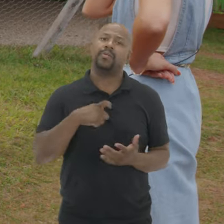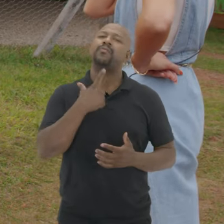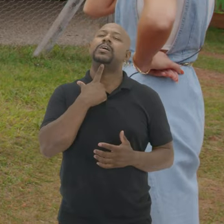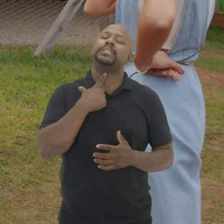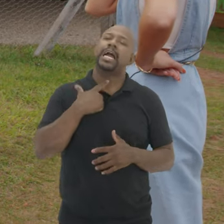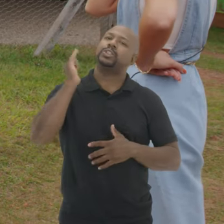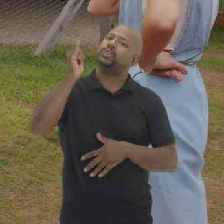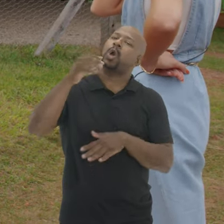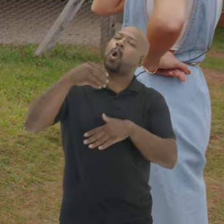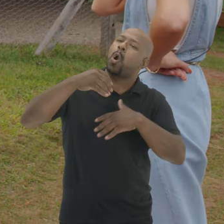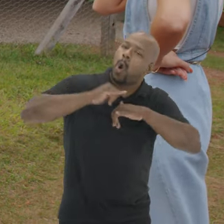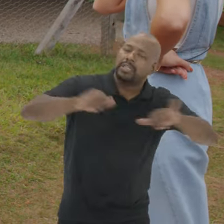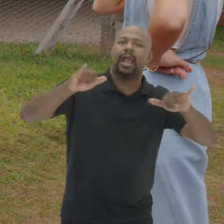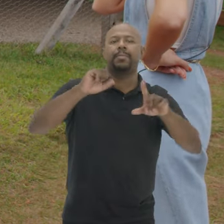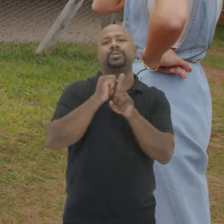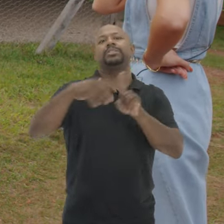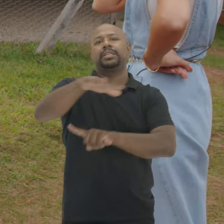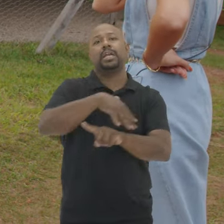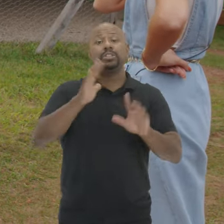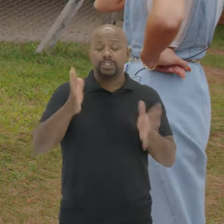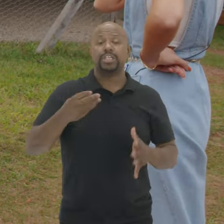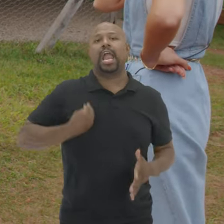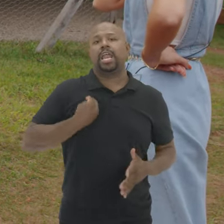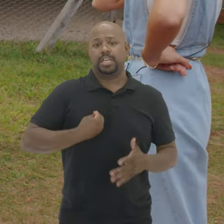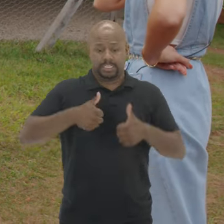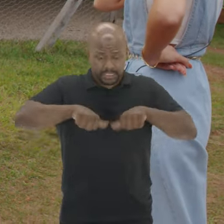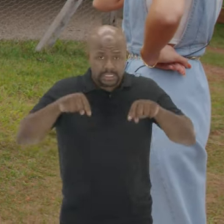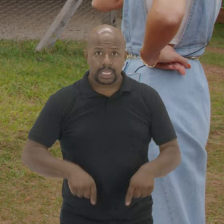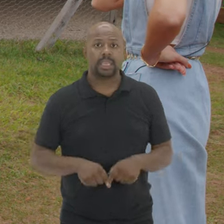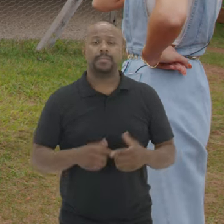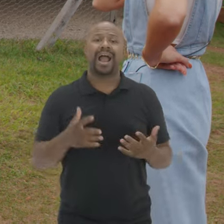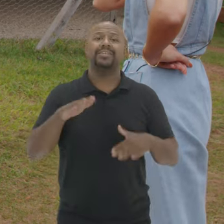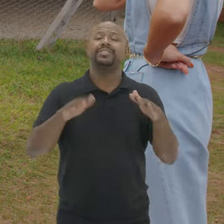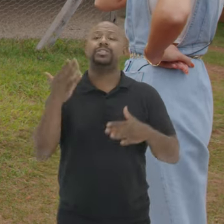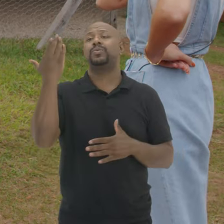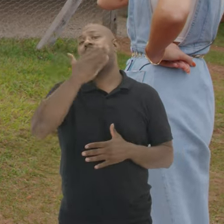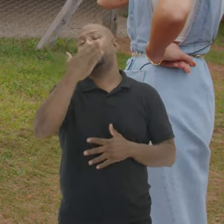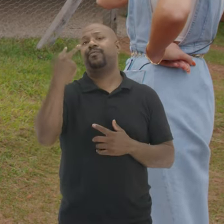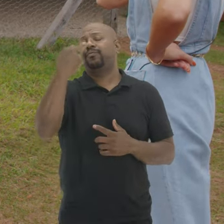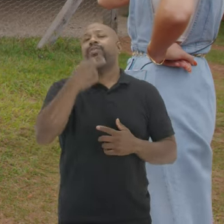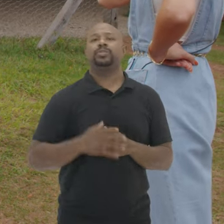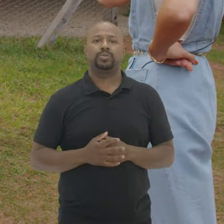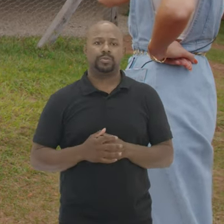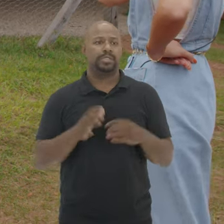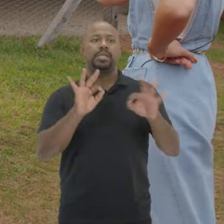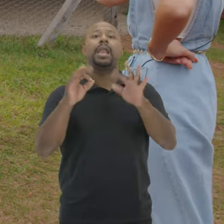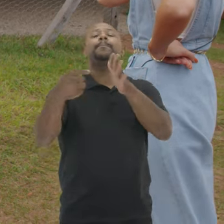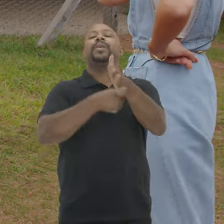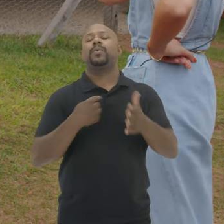Essa vontade De contar Para a sociedade Em geral Que nós existimos Mas muitas das vezes A gente não é visto A gente